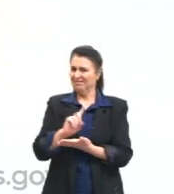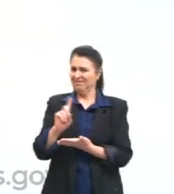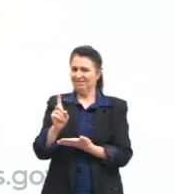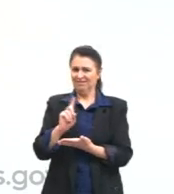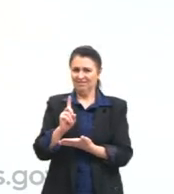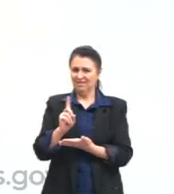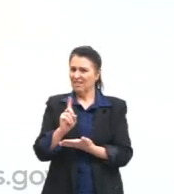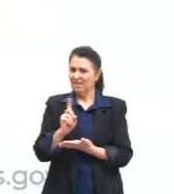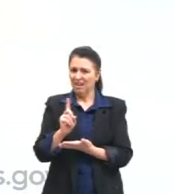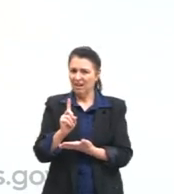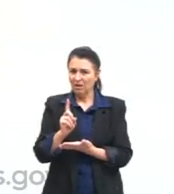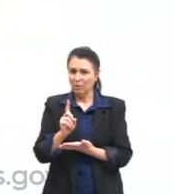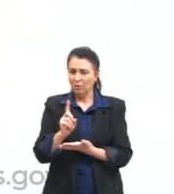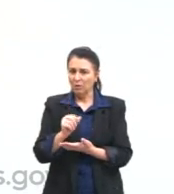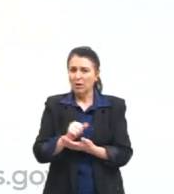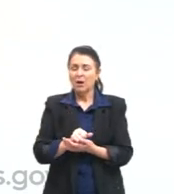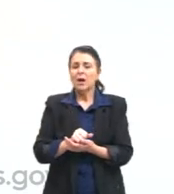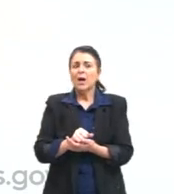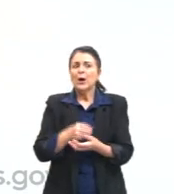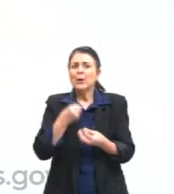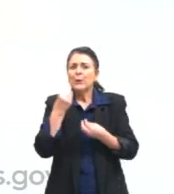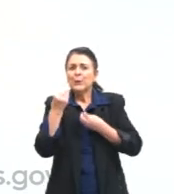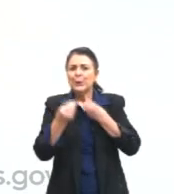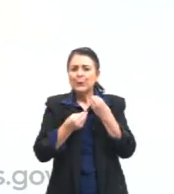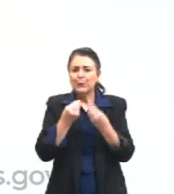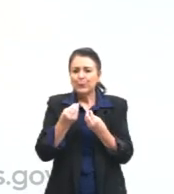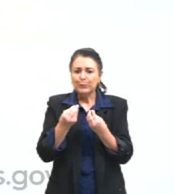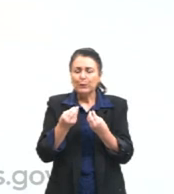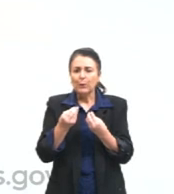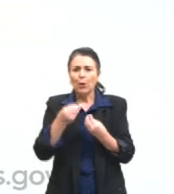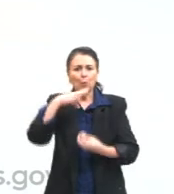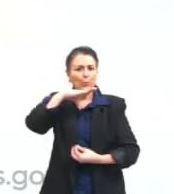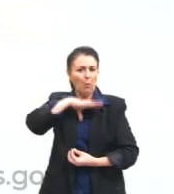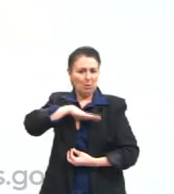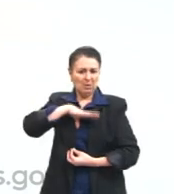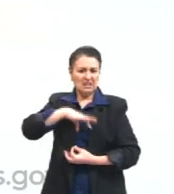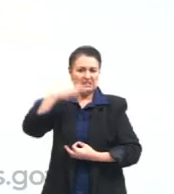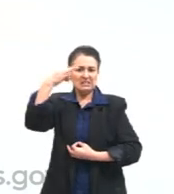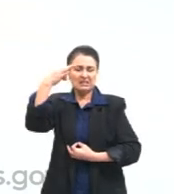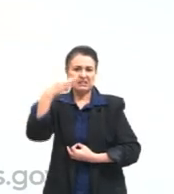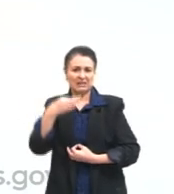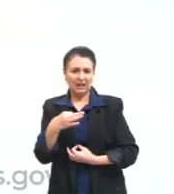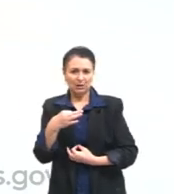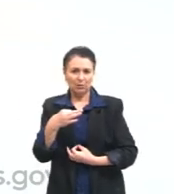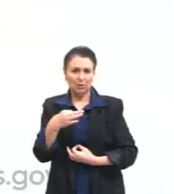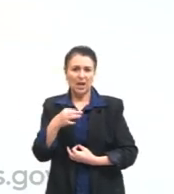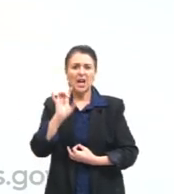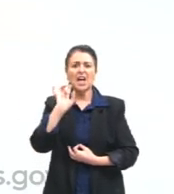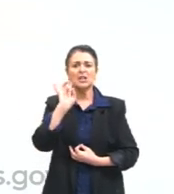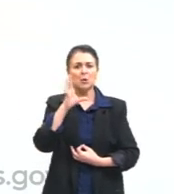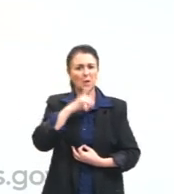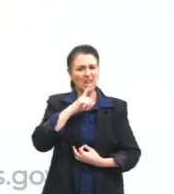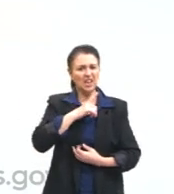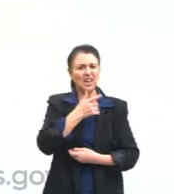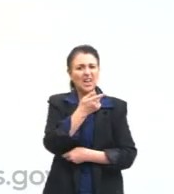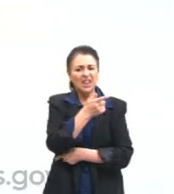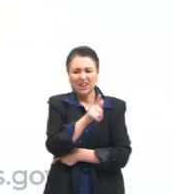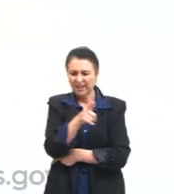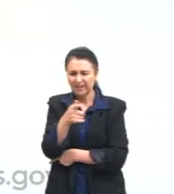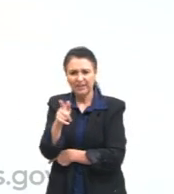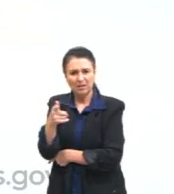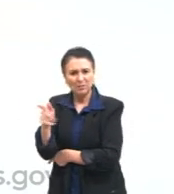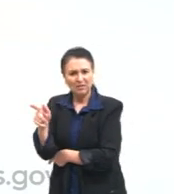como se a gente estivesse falando que o único português correto é o português que está lá na gramática. E não,